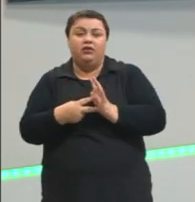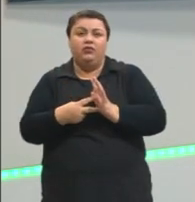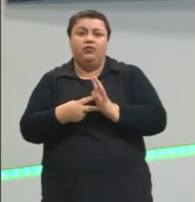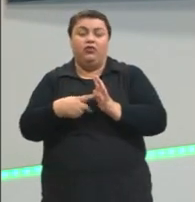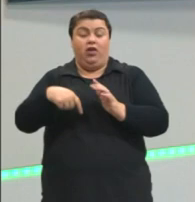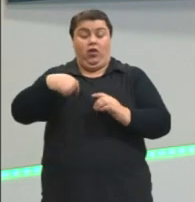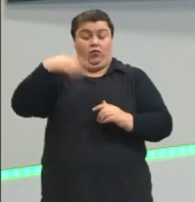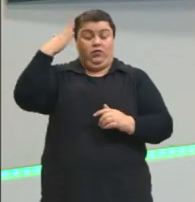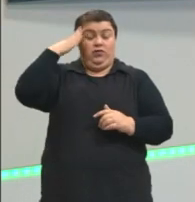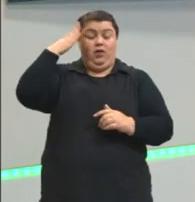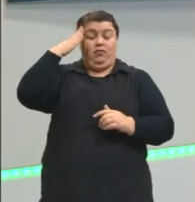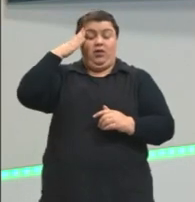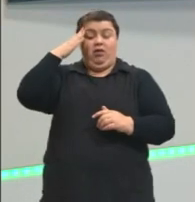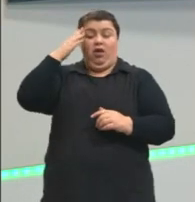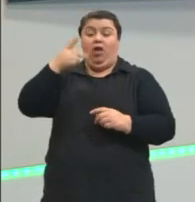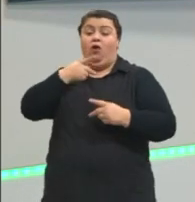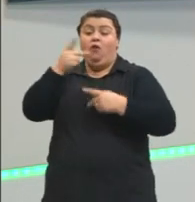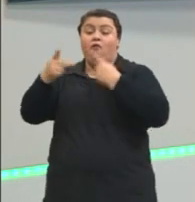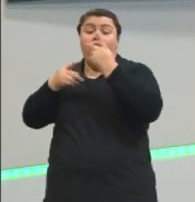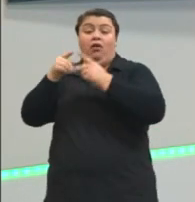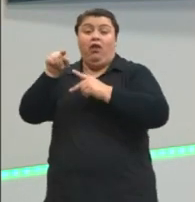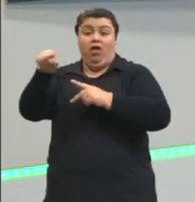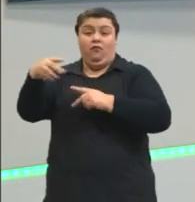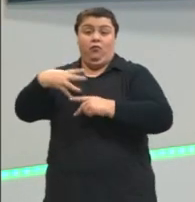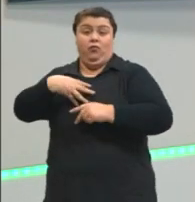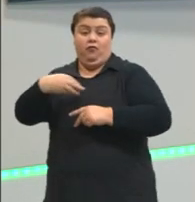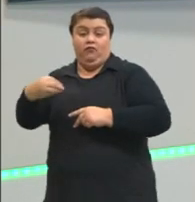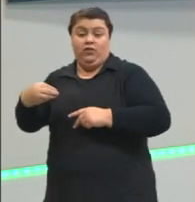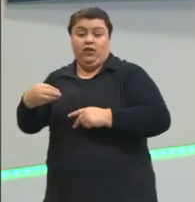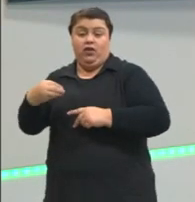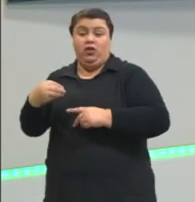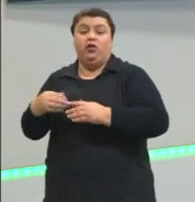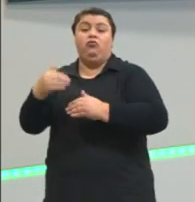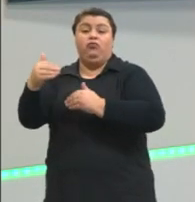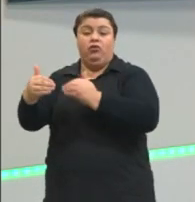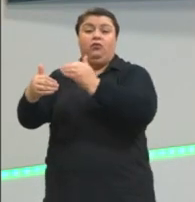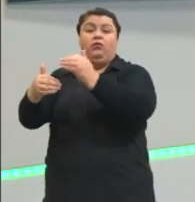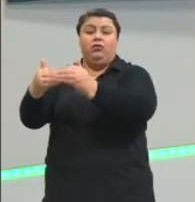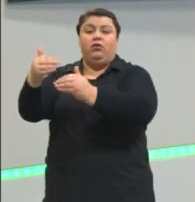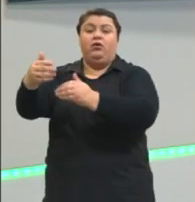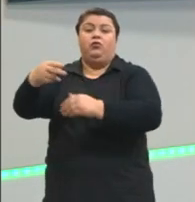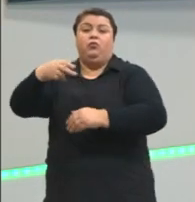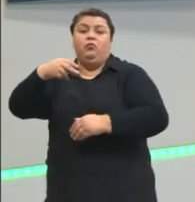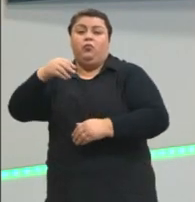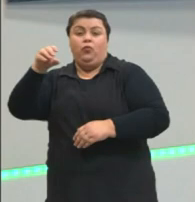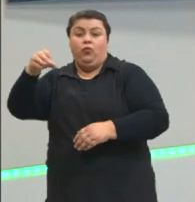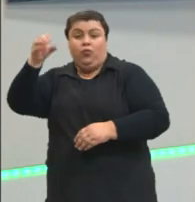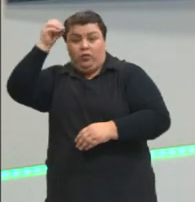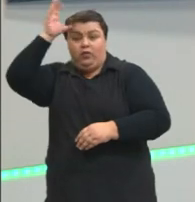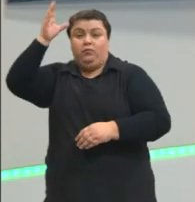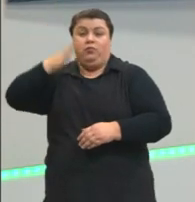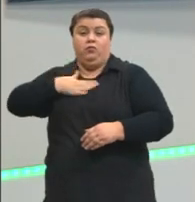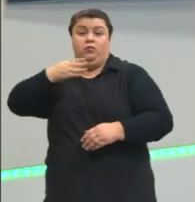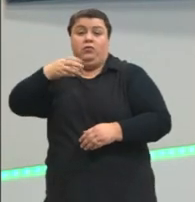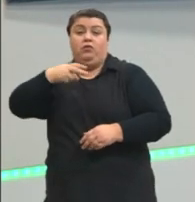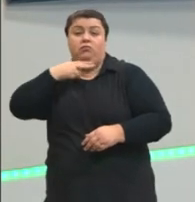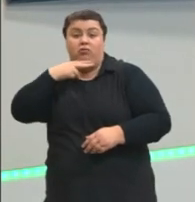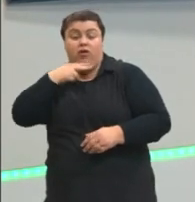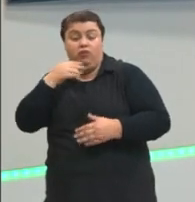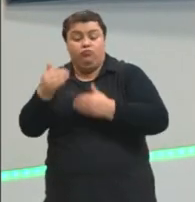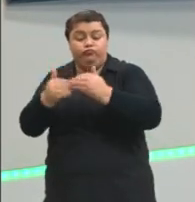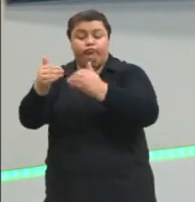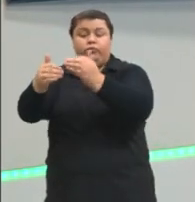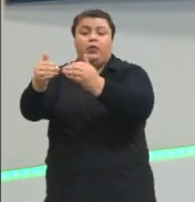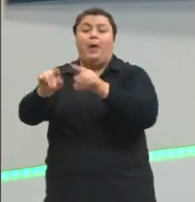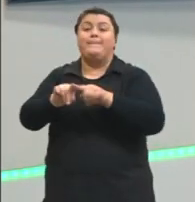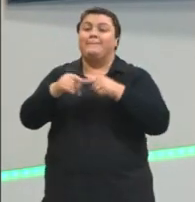sabia uma coisa, eu falava para o meu filho, passava esse conhecimento para o meu neto e assim por diante. Mas